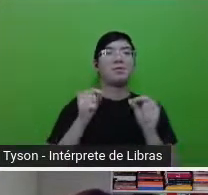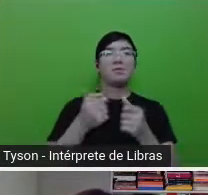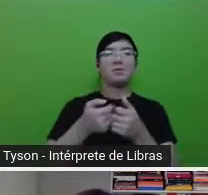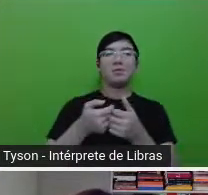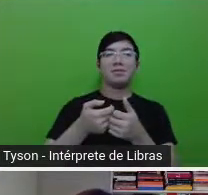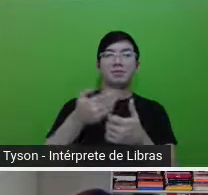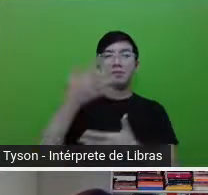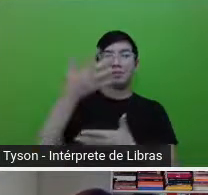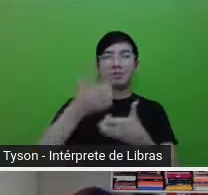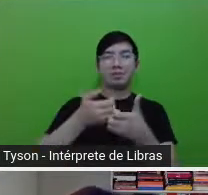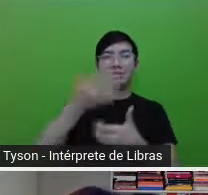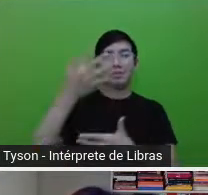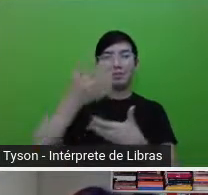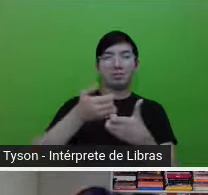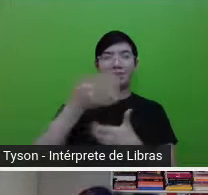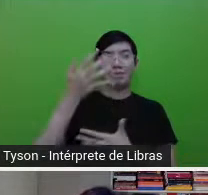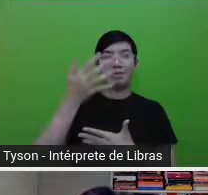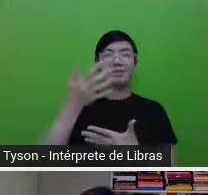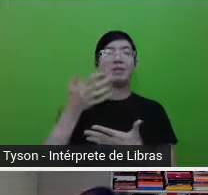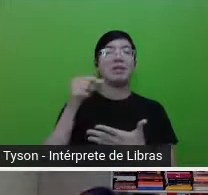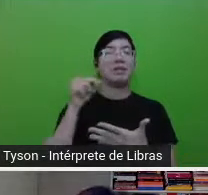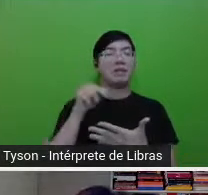já está às 3h40,